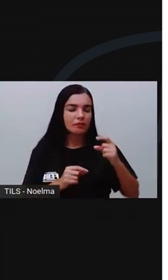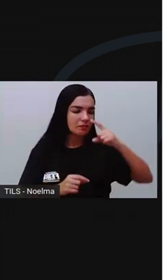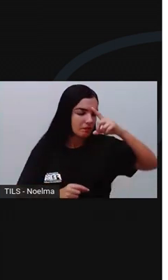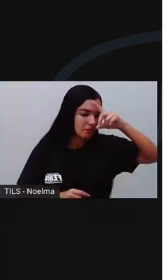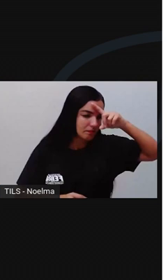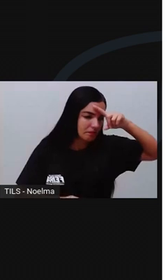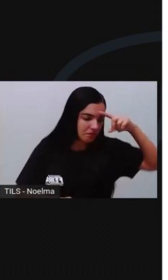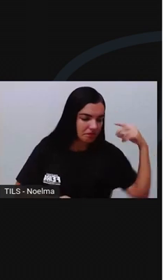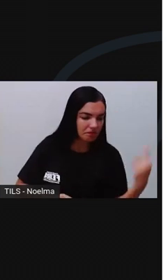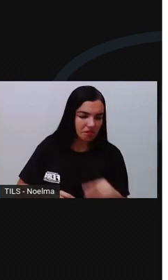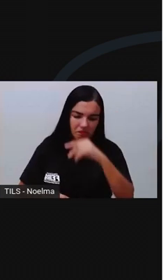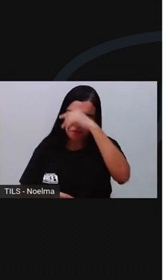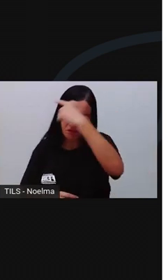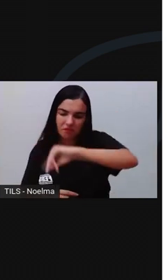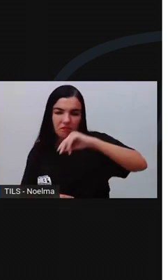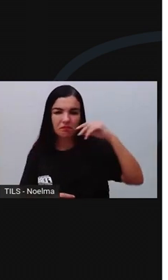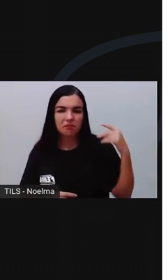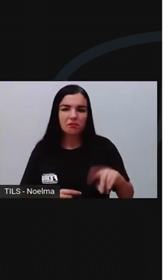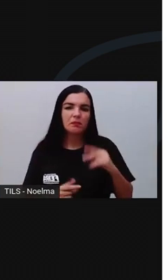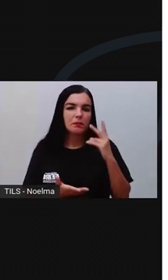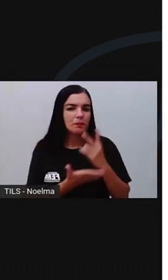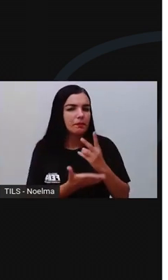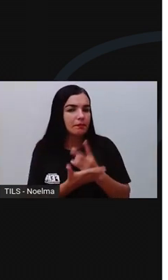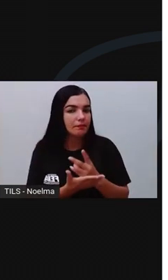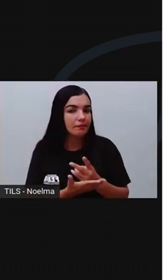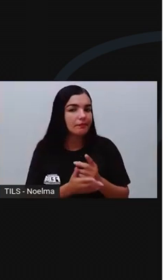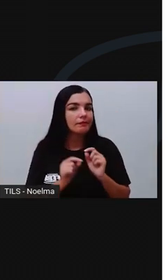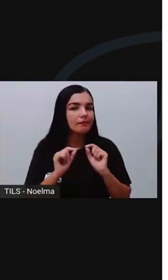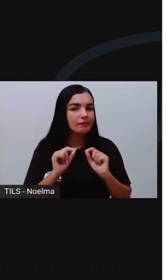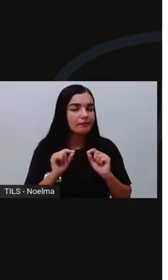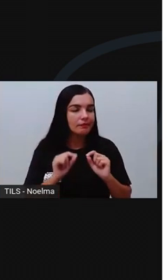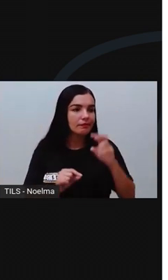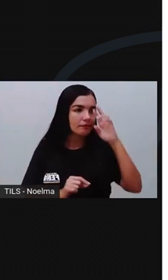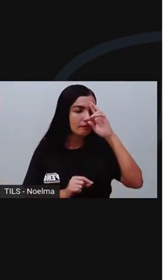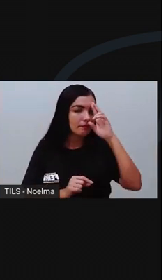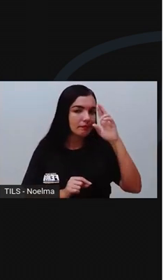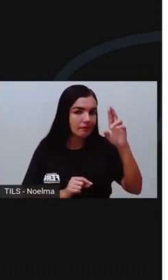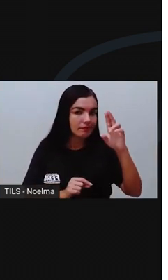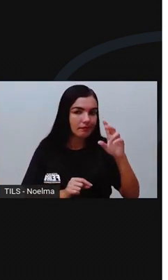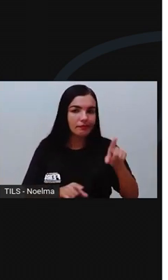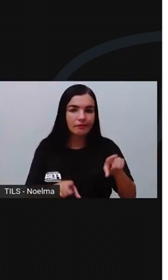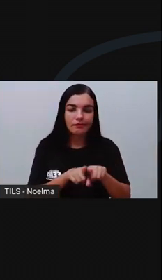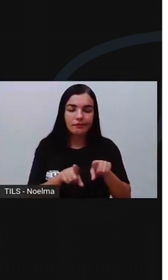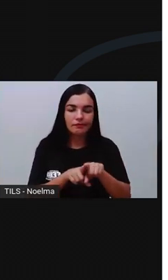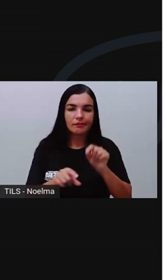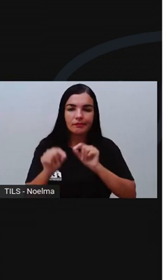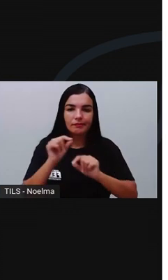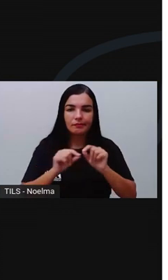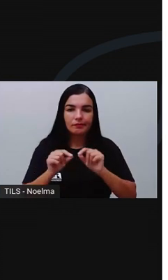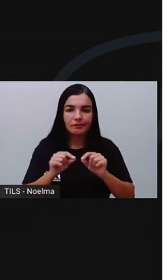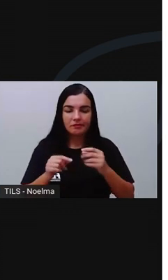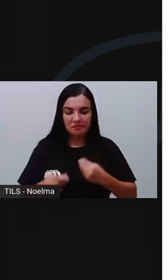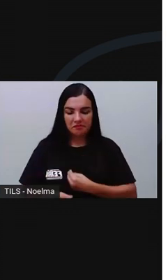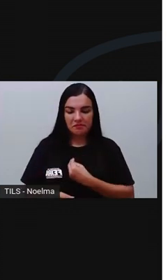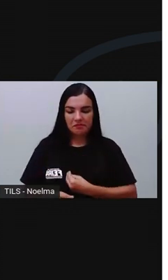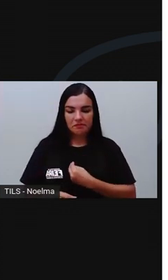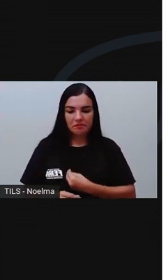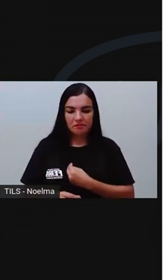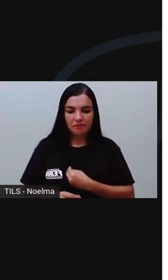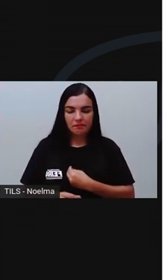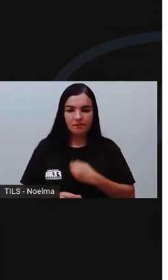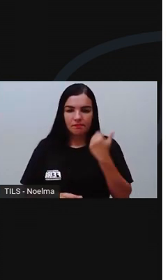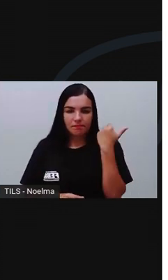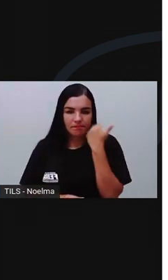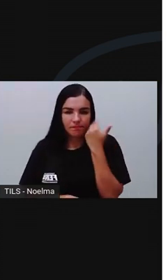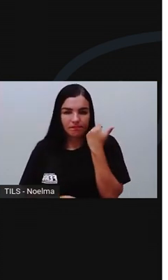sofrendo de inúmeras doenças. Os senhores, em geral, em razão da vida promíscua que levavam, tinham sífilis